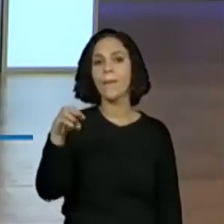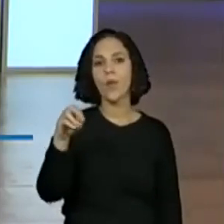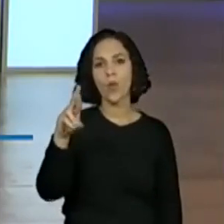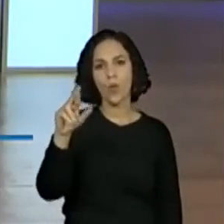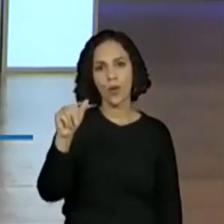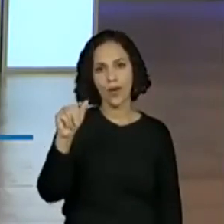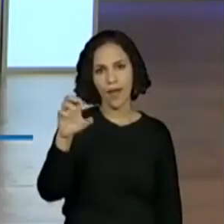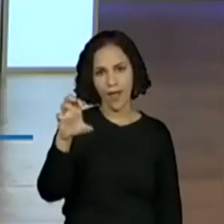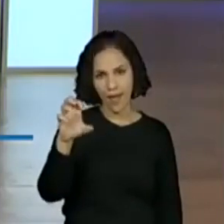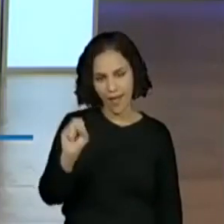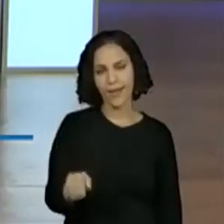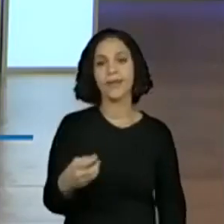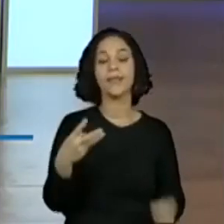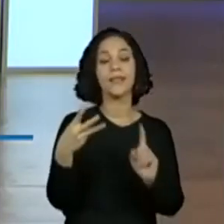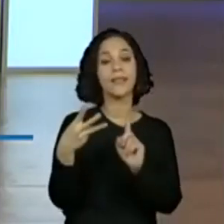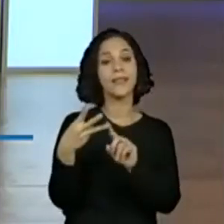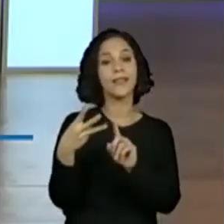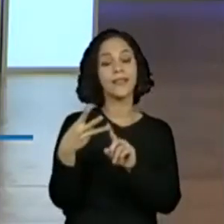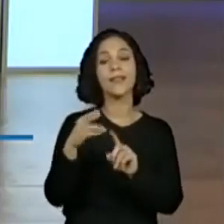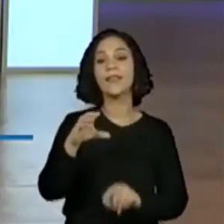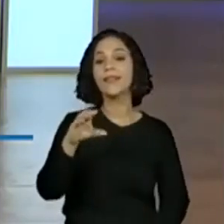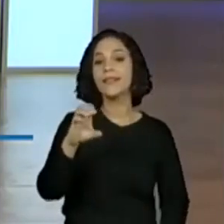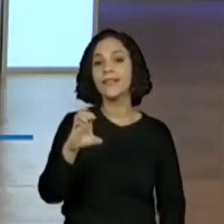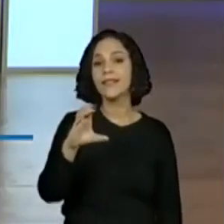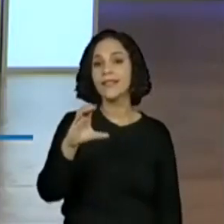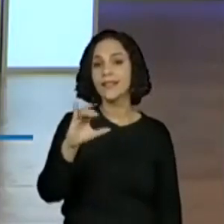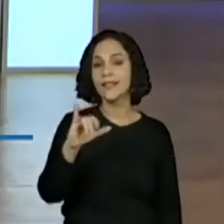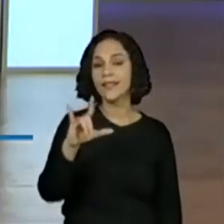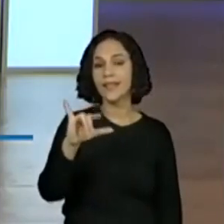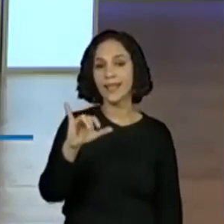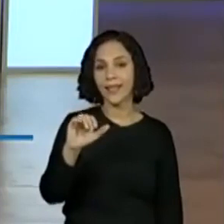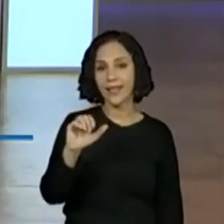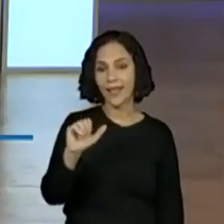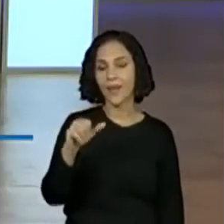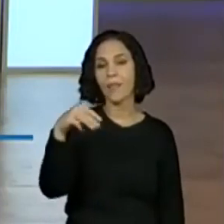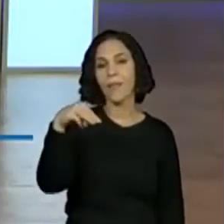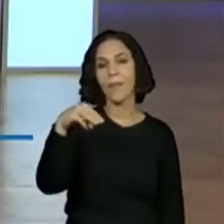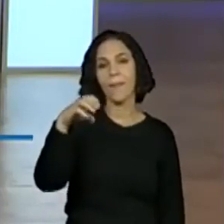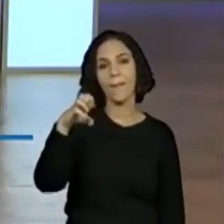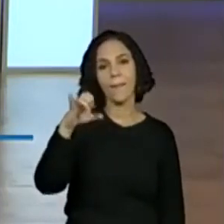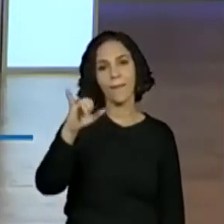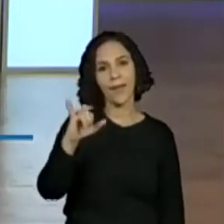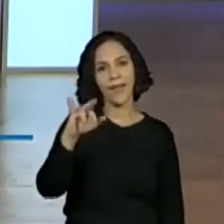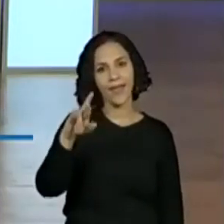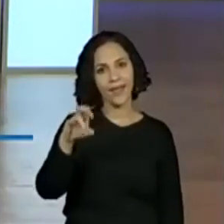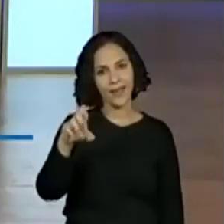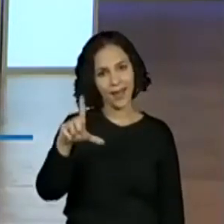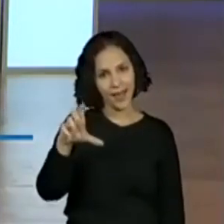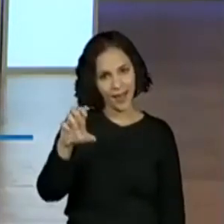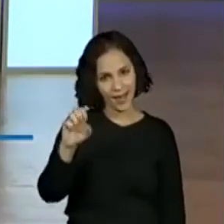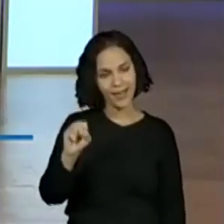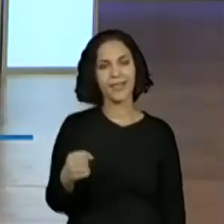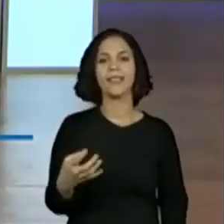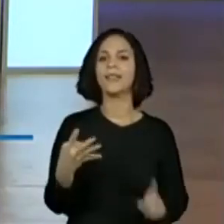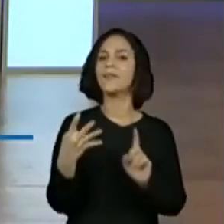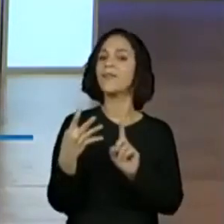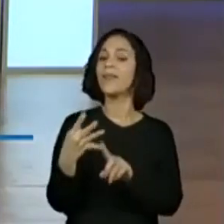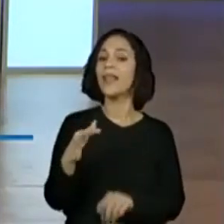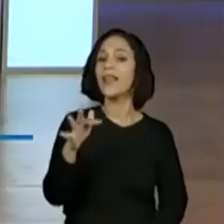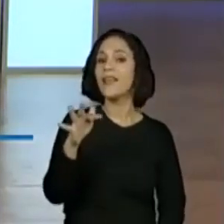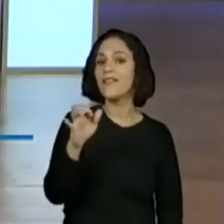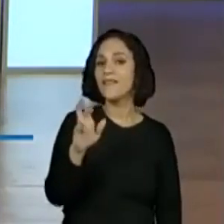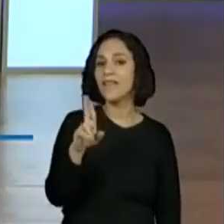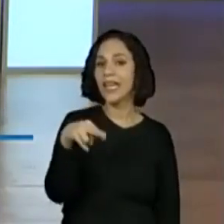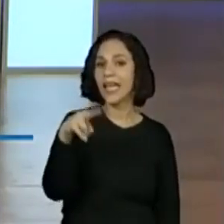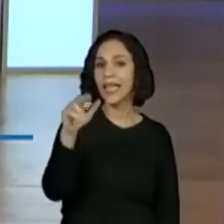Vocês já estão com muitos autores. Fernando Pessoa. Então, aguenta aí, porque nós teremos vários